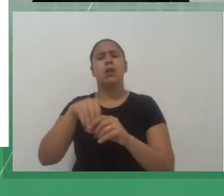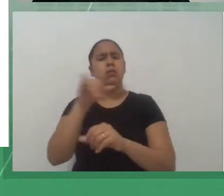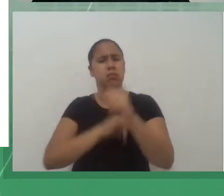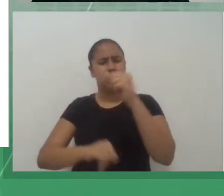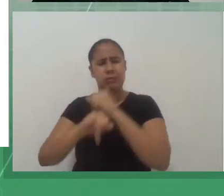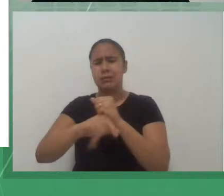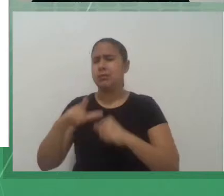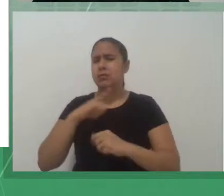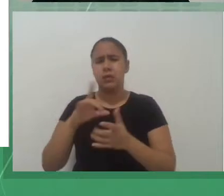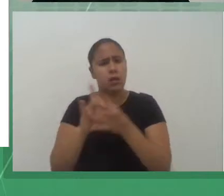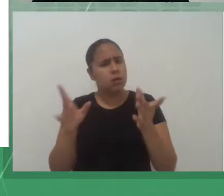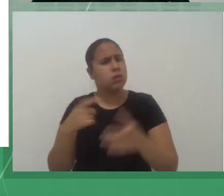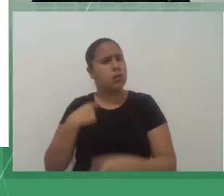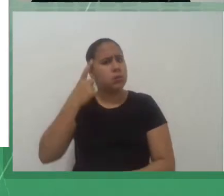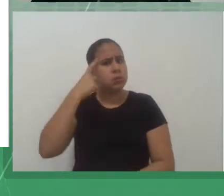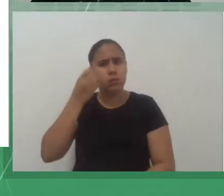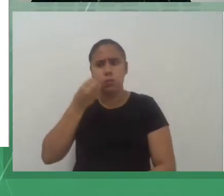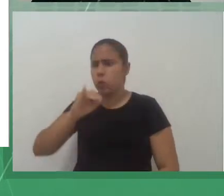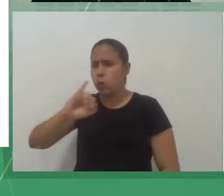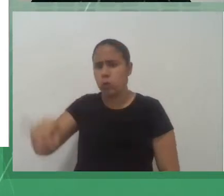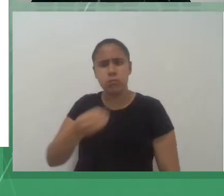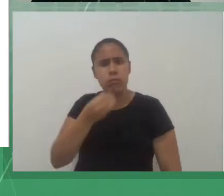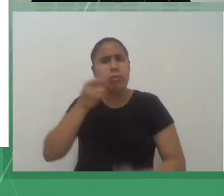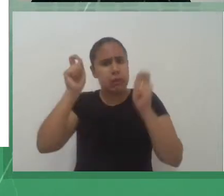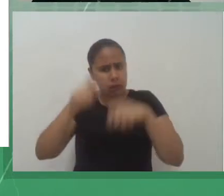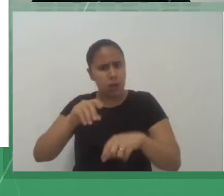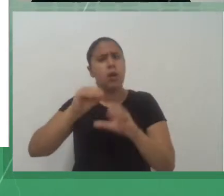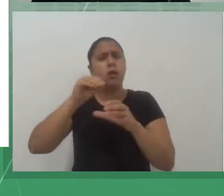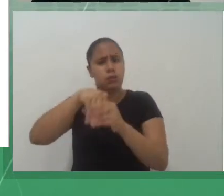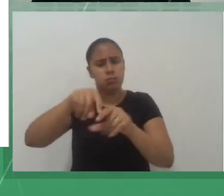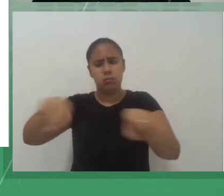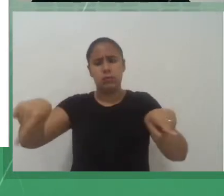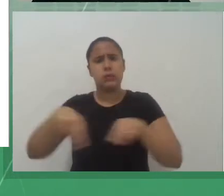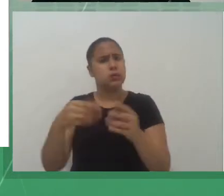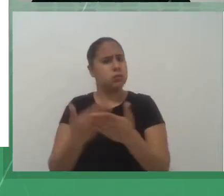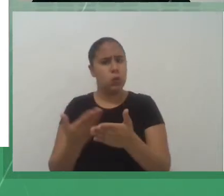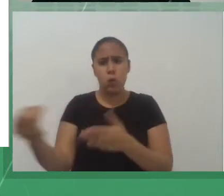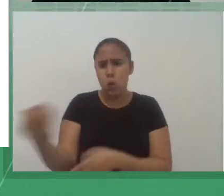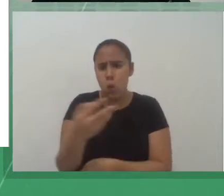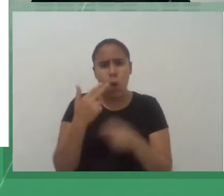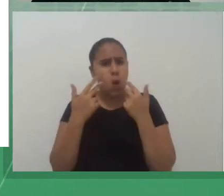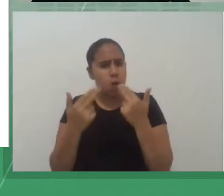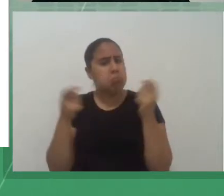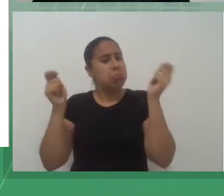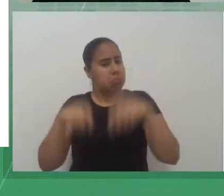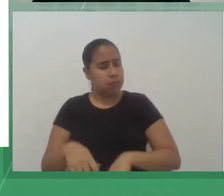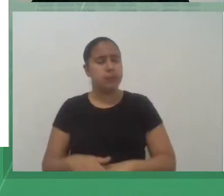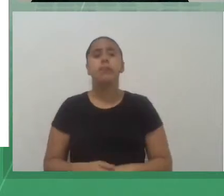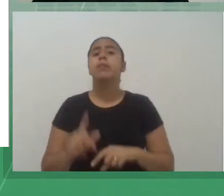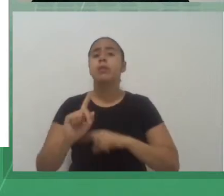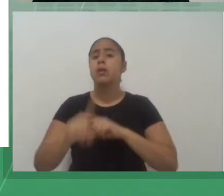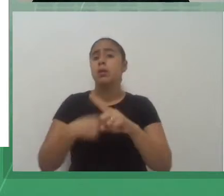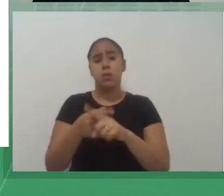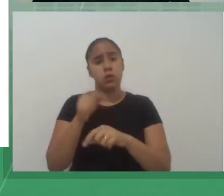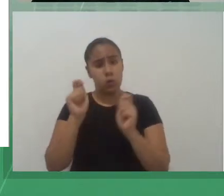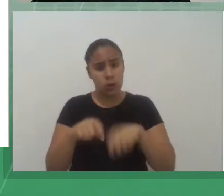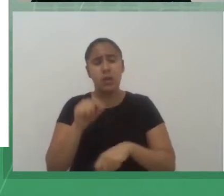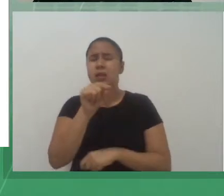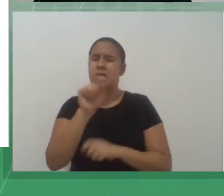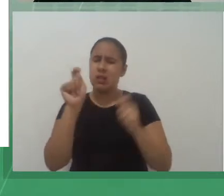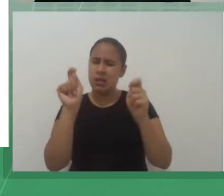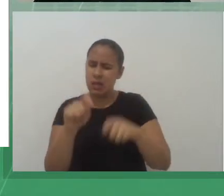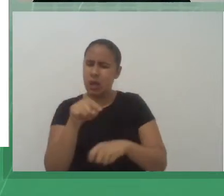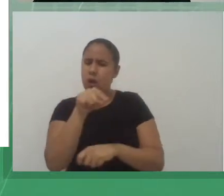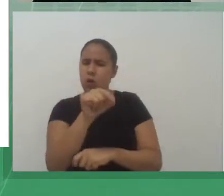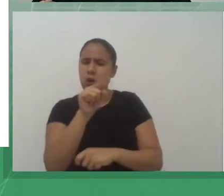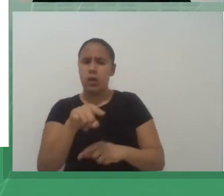abordagem para ser trabalhada em sala de aula. E, além disso, ela também pode surgir como um contraponto, ou